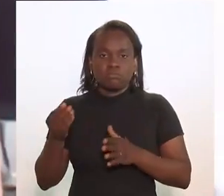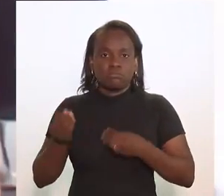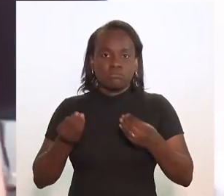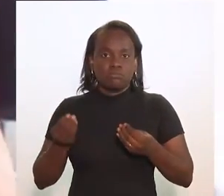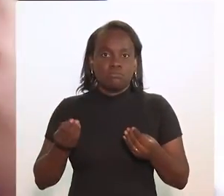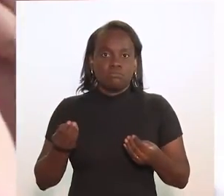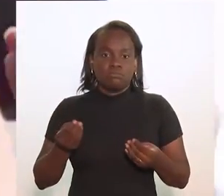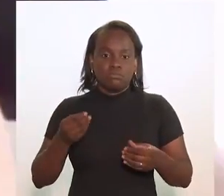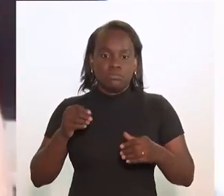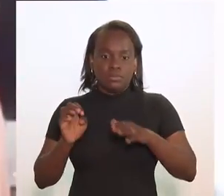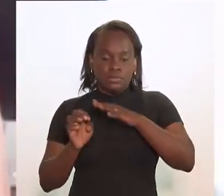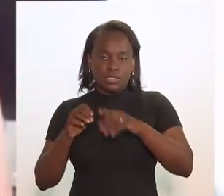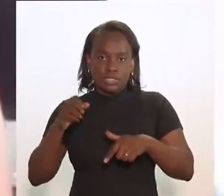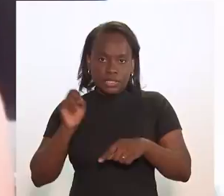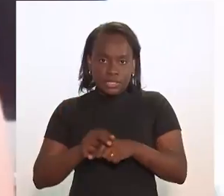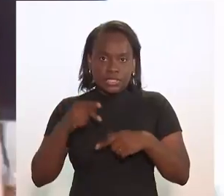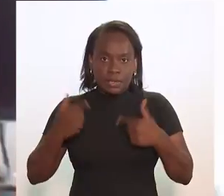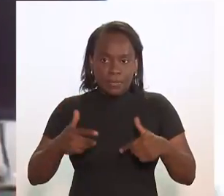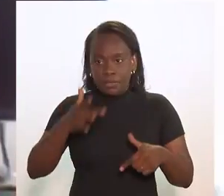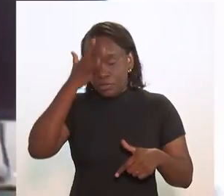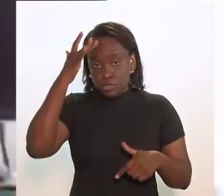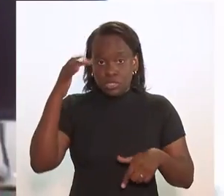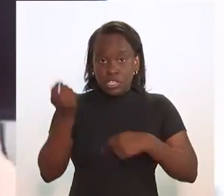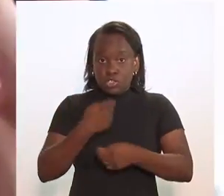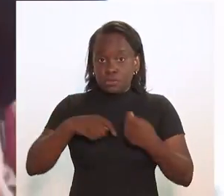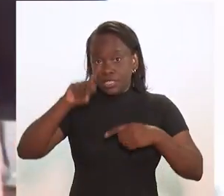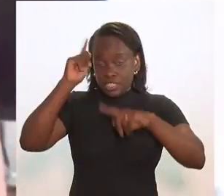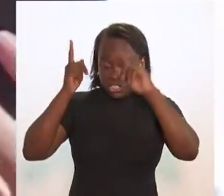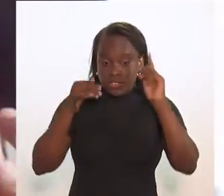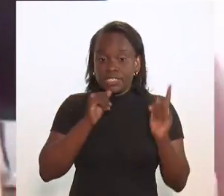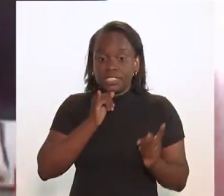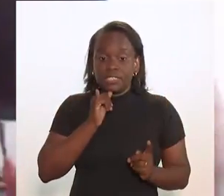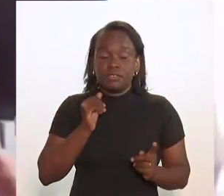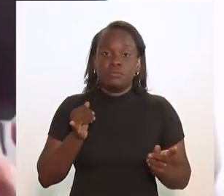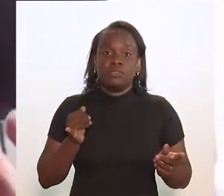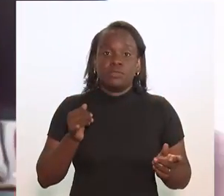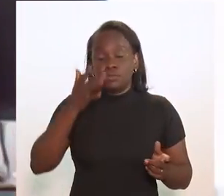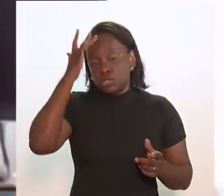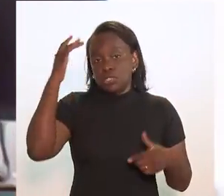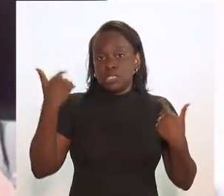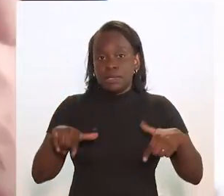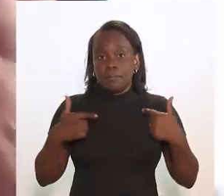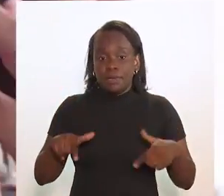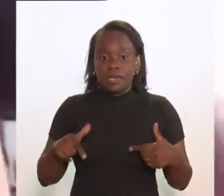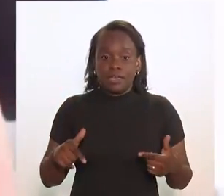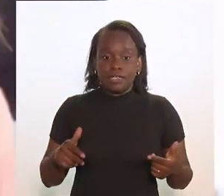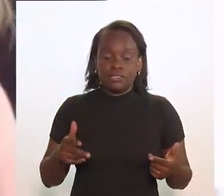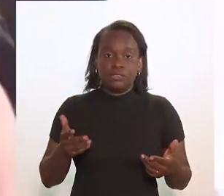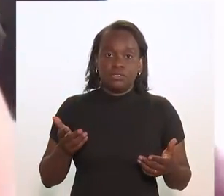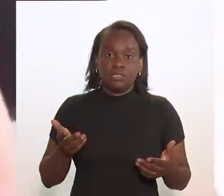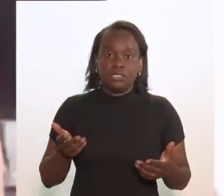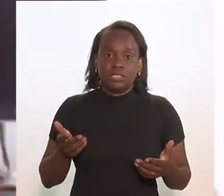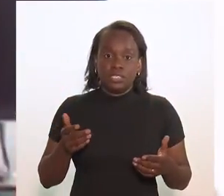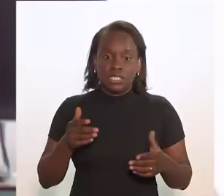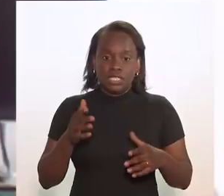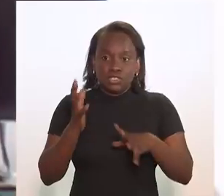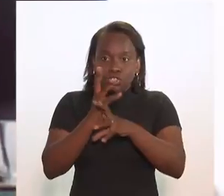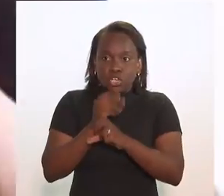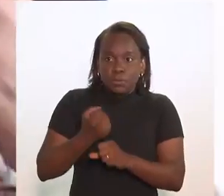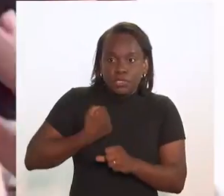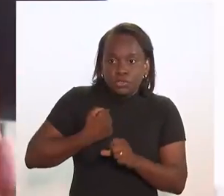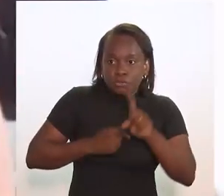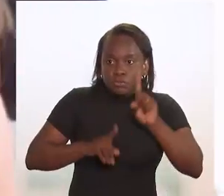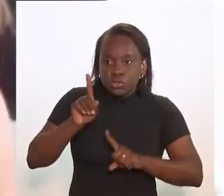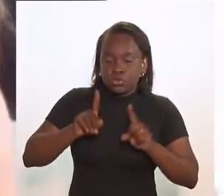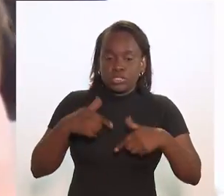de emprego da economia criativa, por exemplo, nos trabalhadores que trabalham com dados,